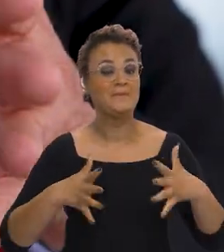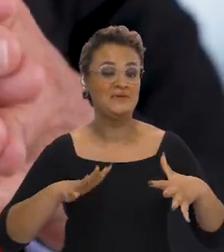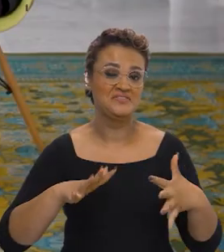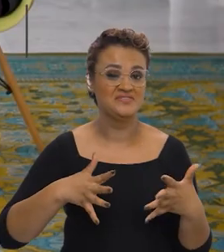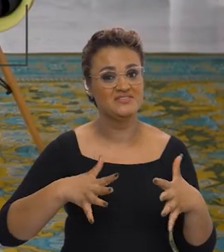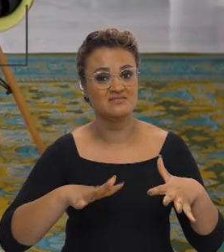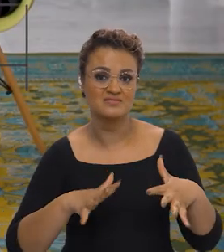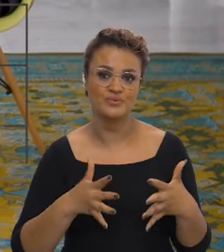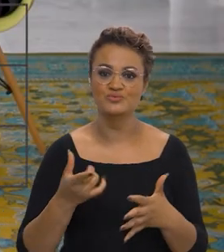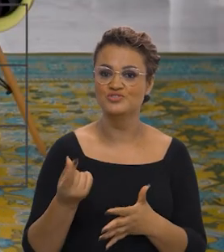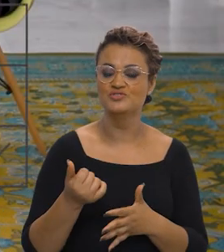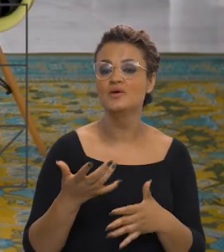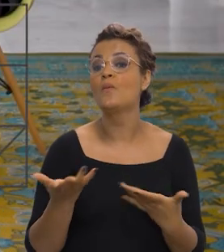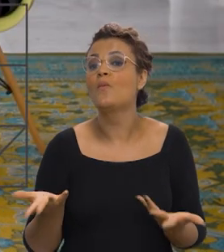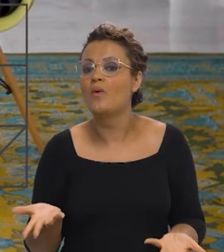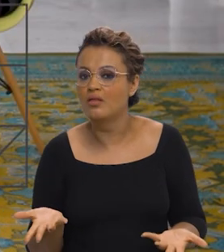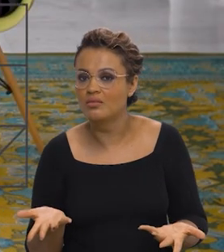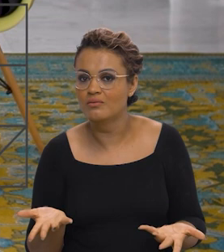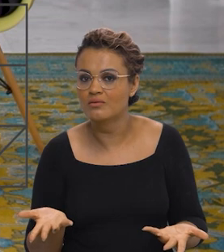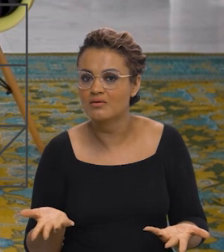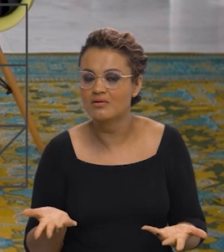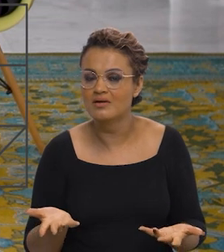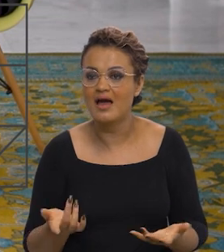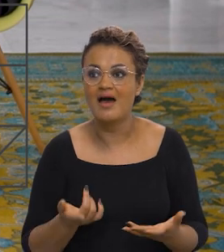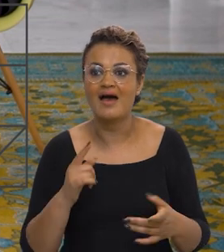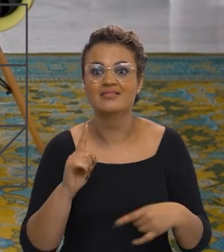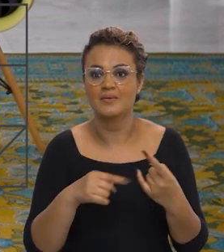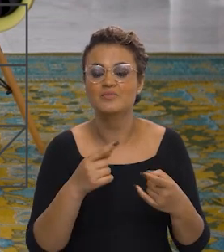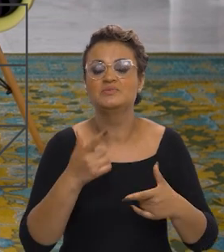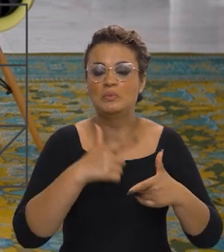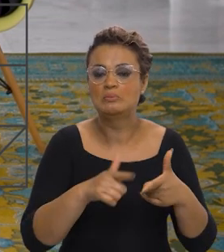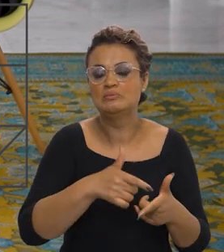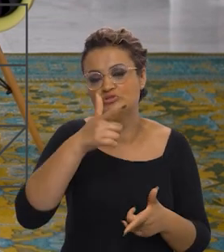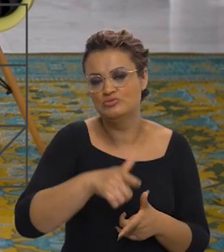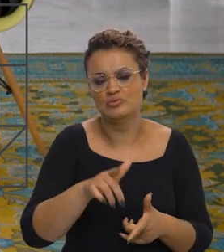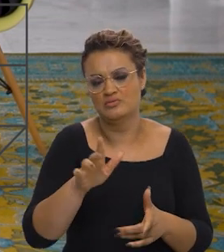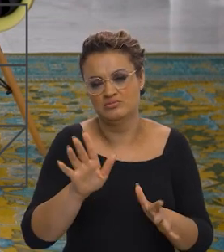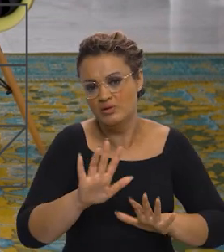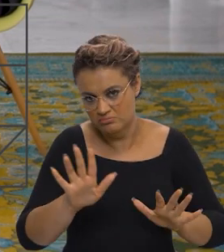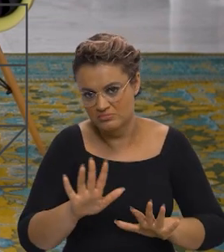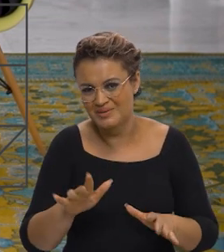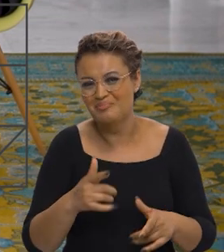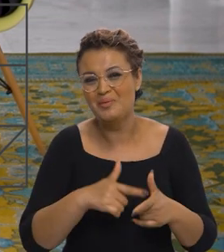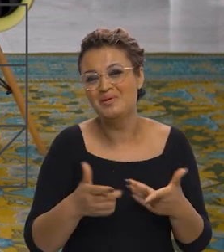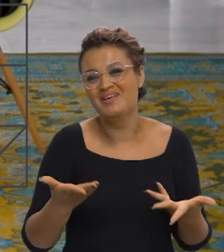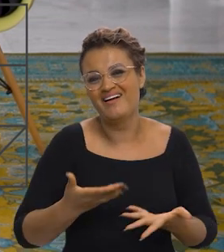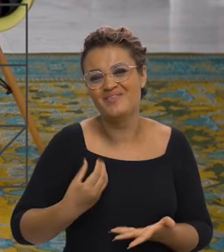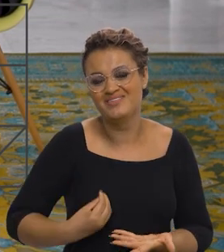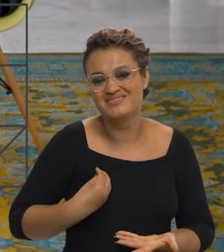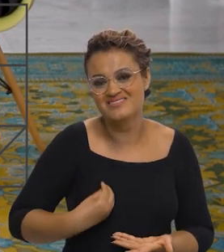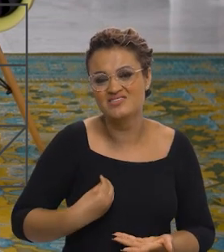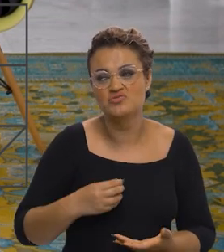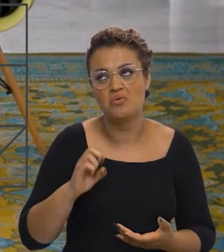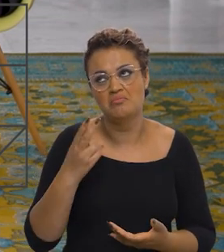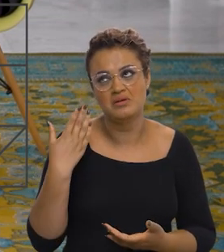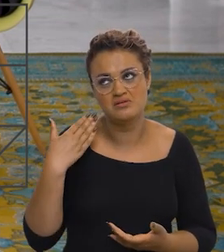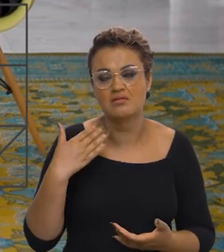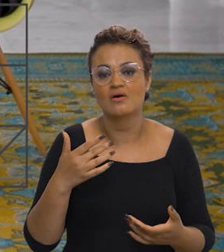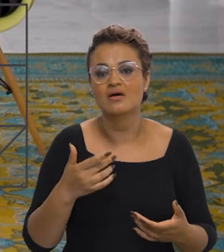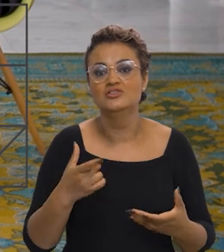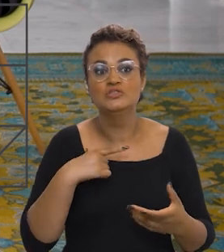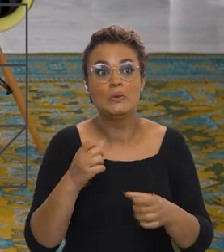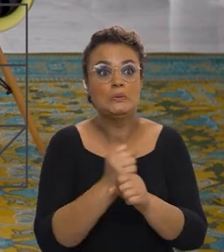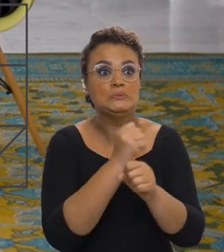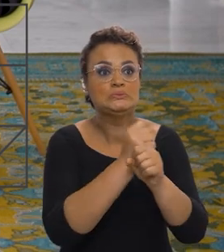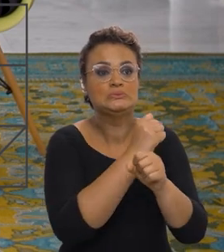previsão de recursos para que elas continuem. E gente não volte a ter o problema que a gente tem hoje, ou que tinha no passado,